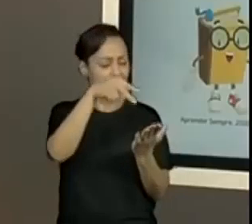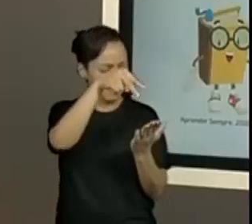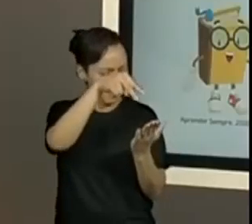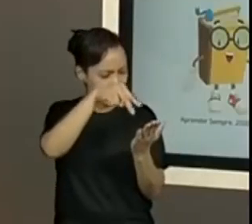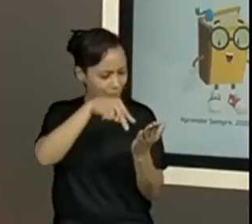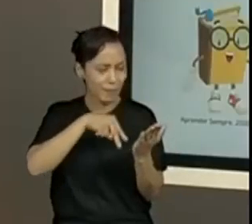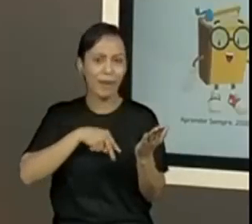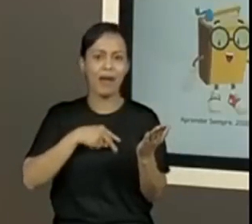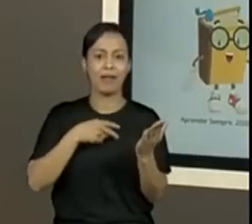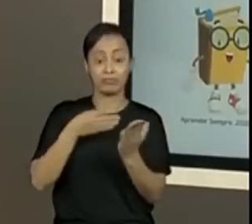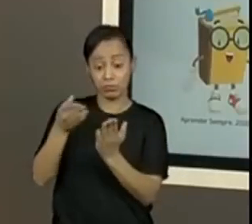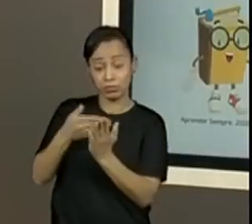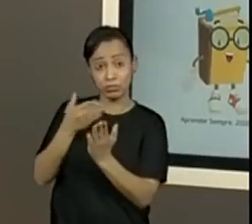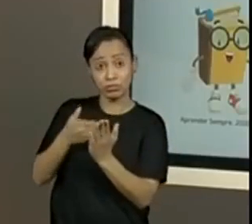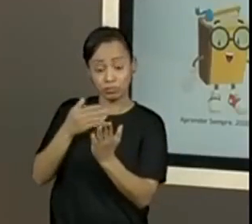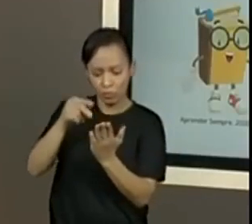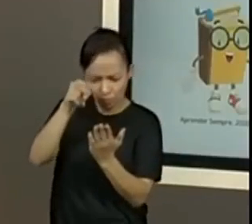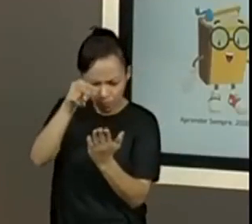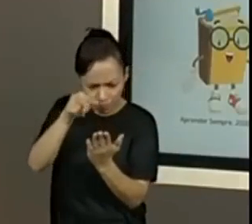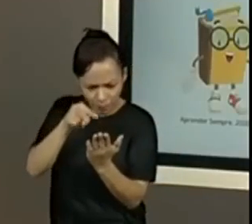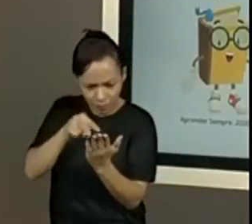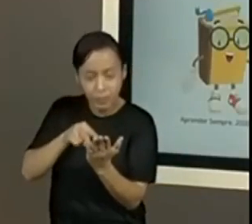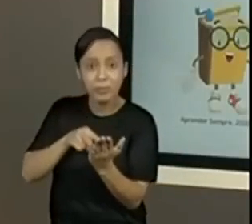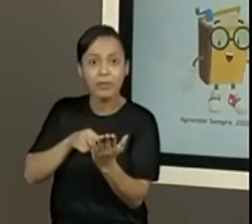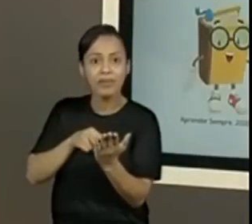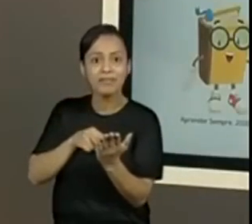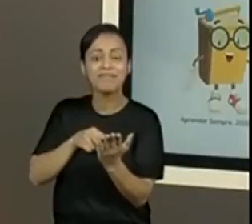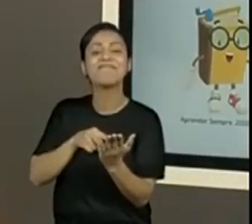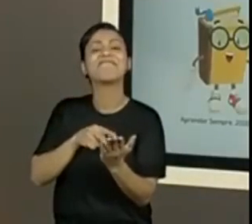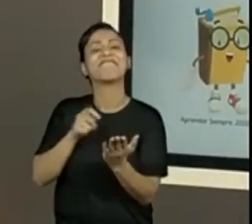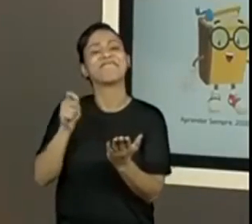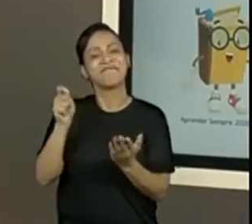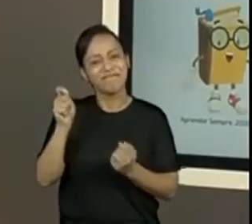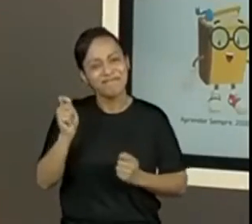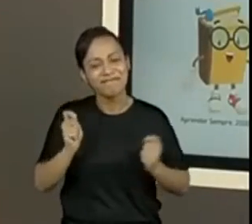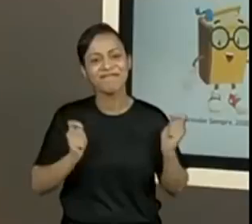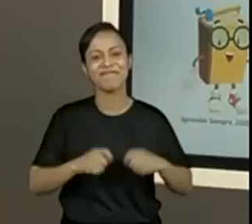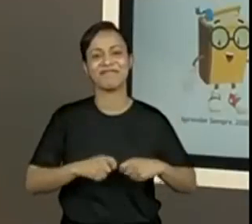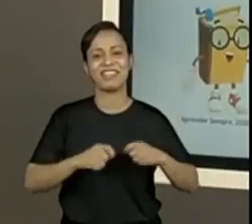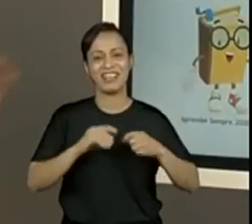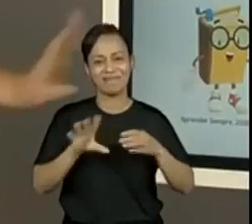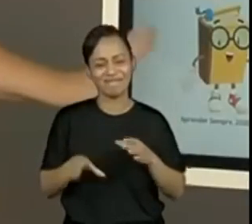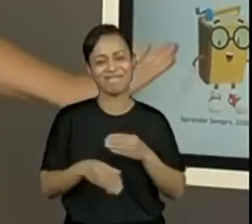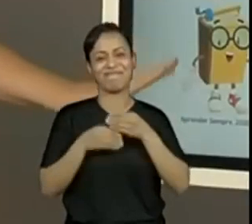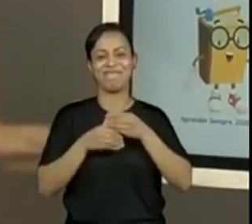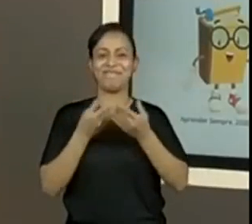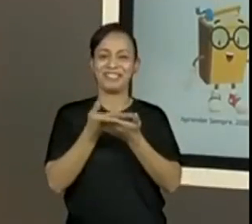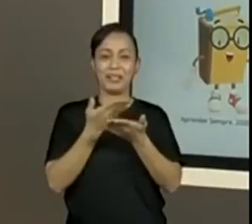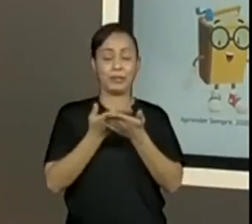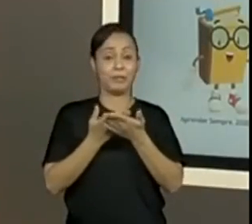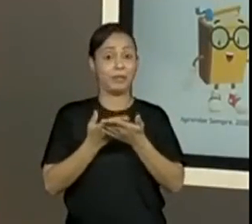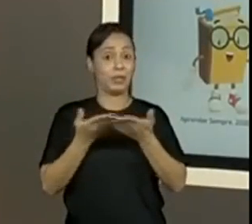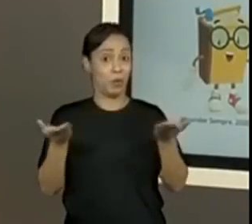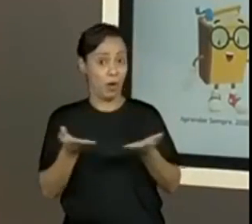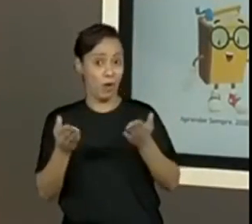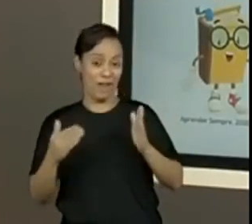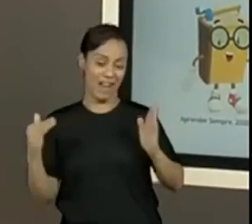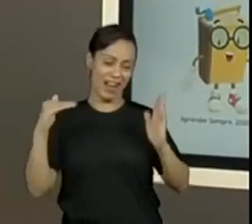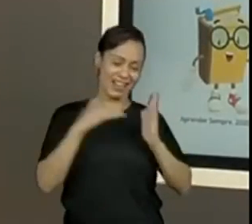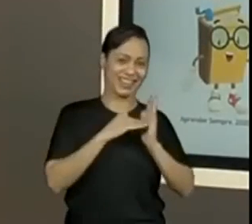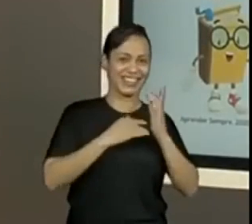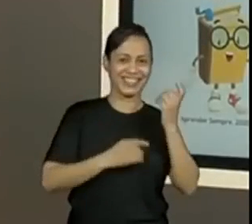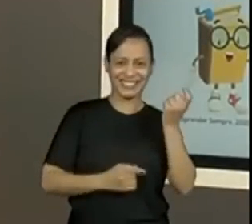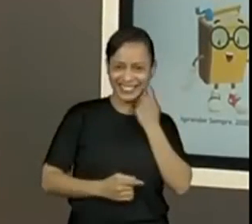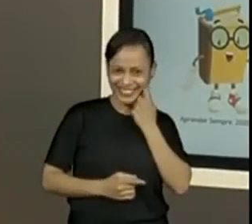livros, às vezes, é uma indicação de leitura, a gente trazer de novo aqui para a gente fechar a nossa sequência. Então, até sexta-feira, a gente chega na décima aula.